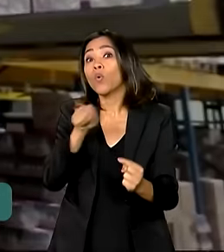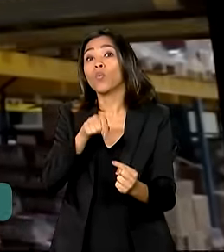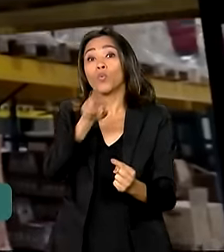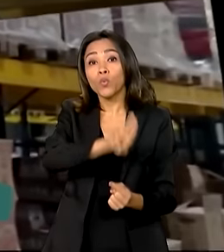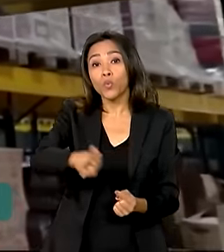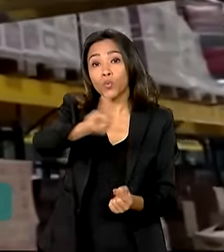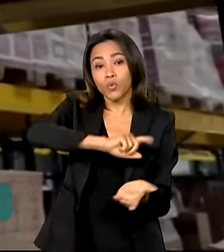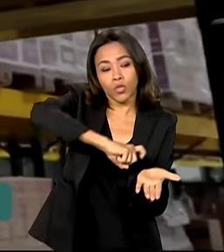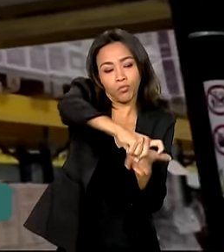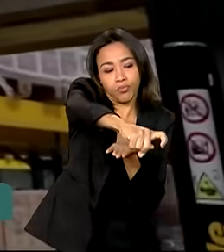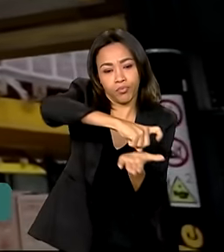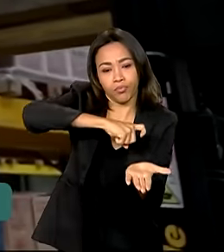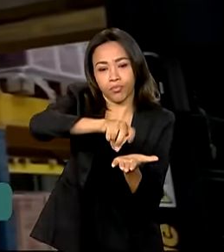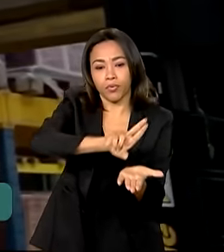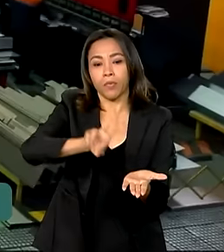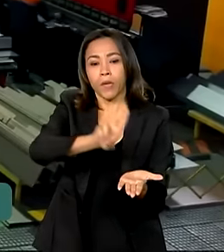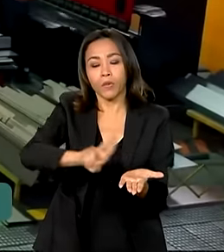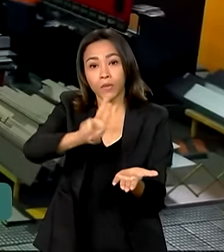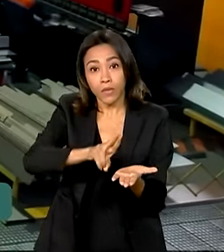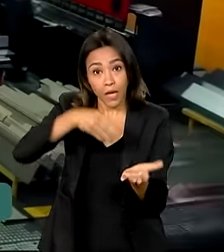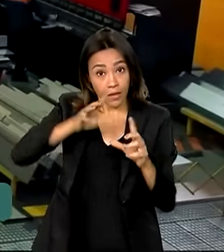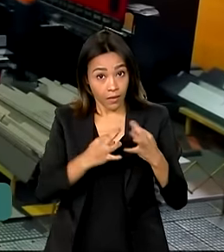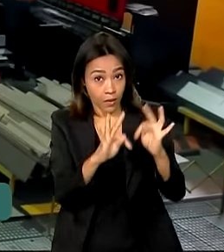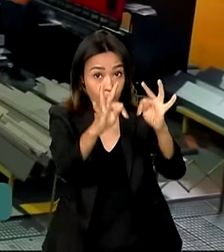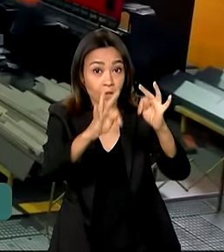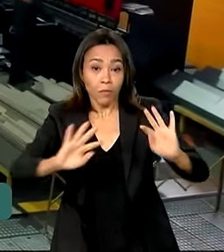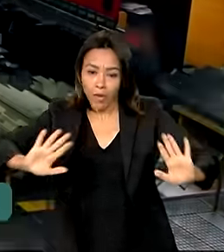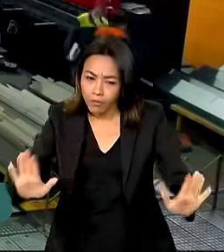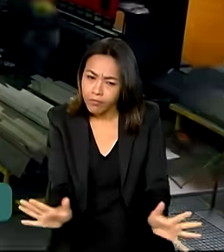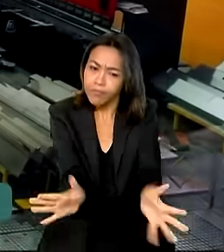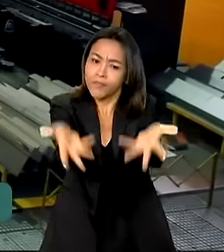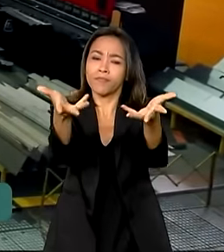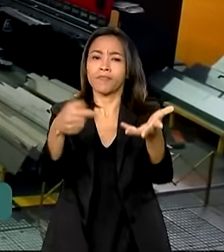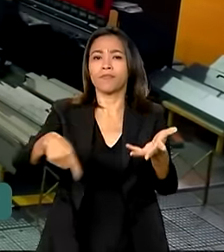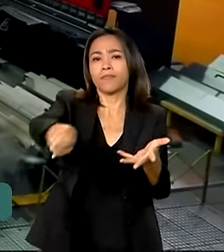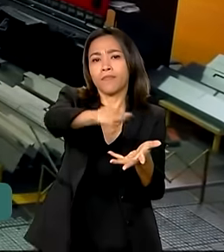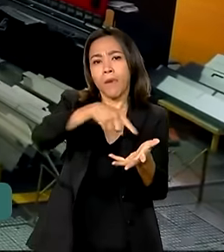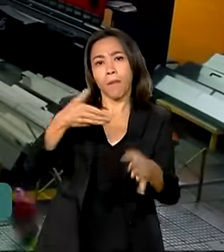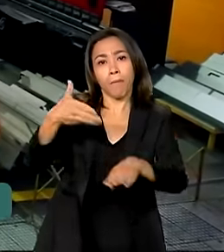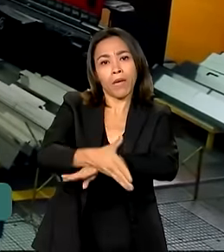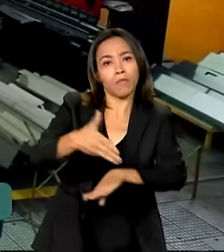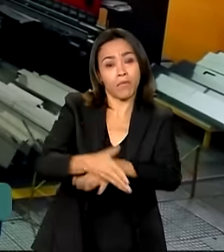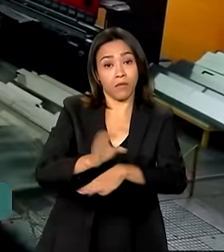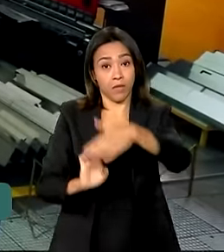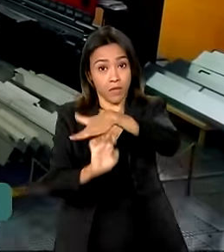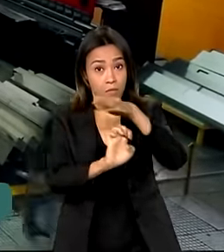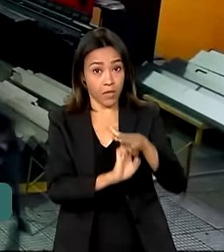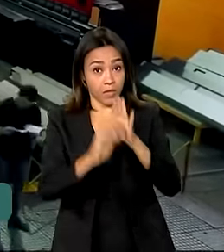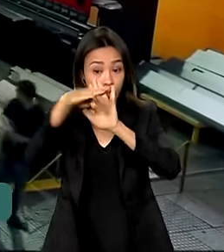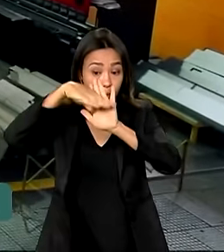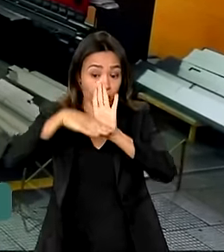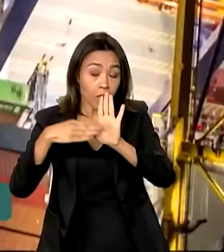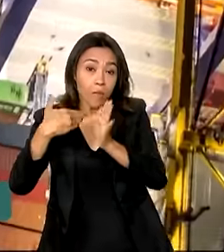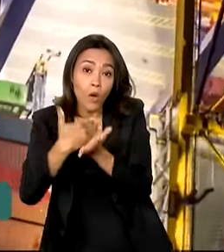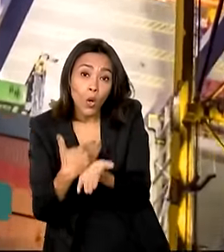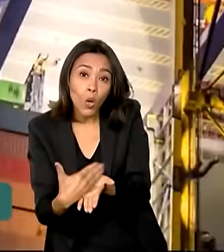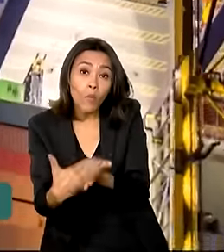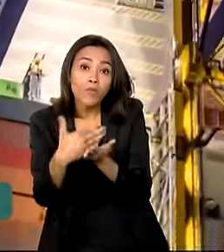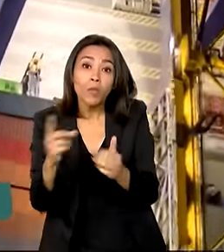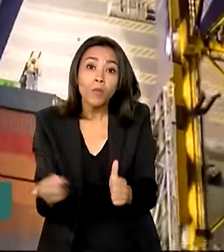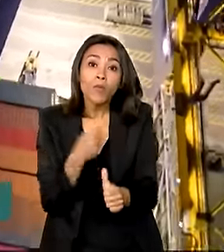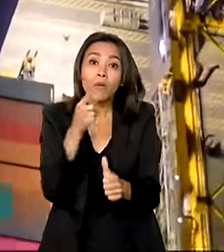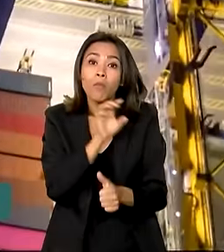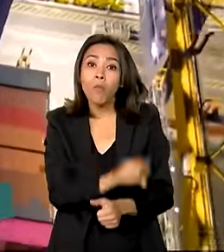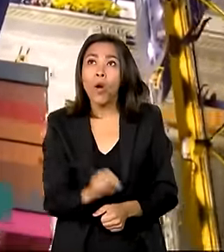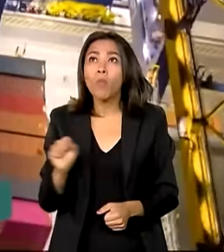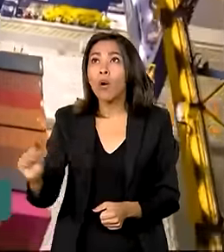Em maio deste ano, para acelerar o engajamento das empresas, o programa começou um giro pelas regiões do